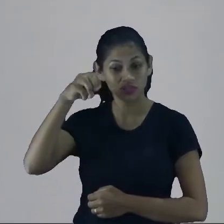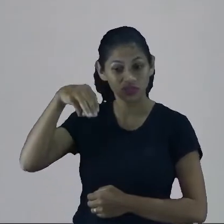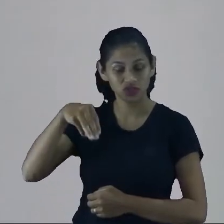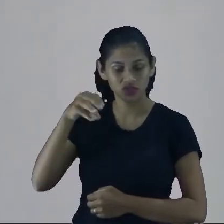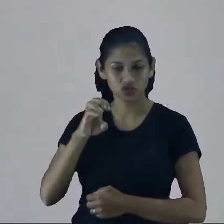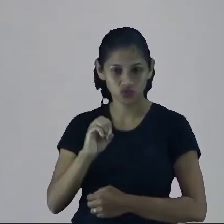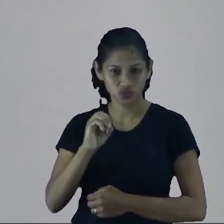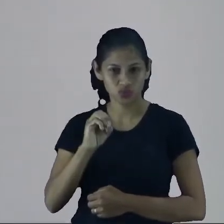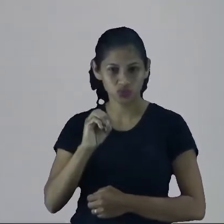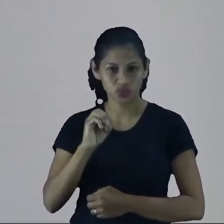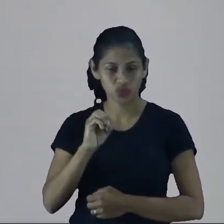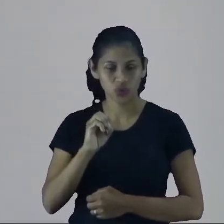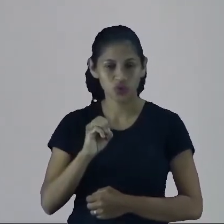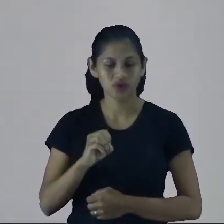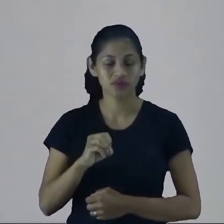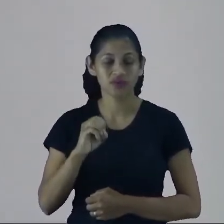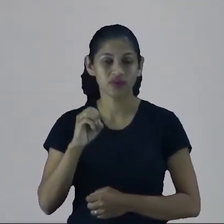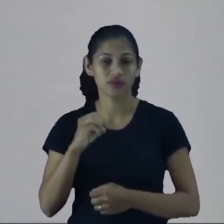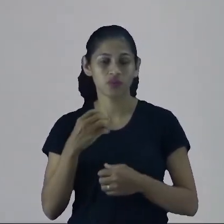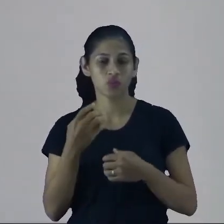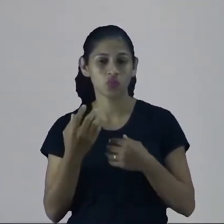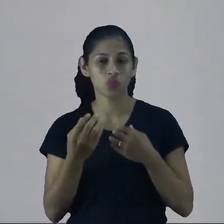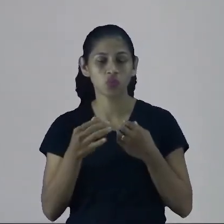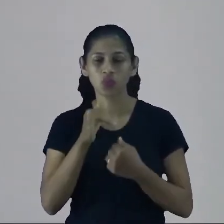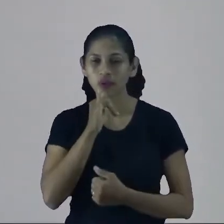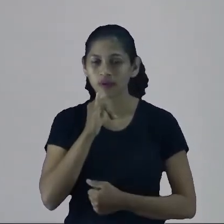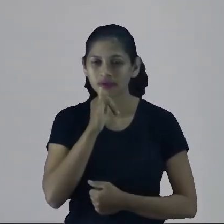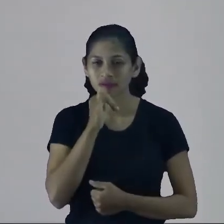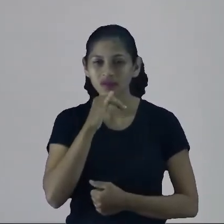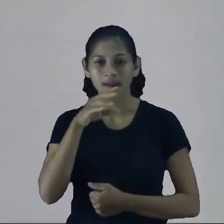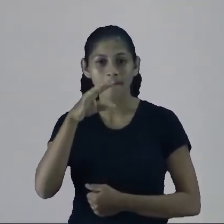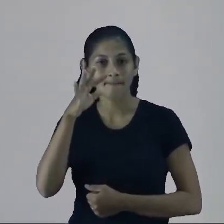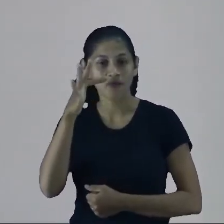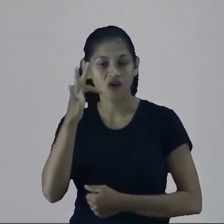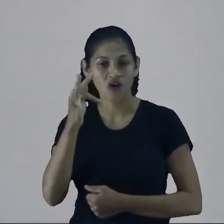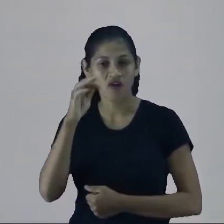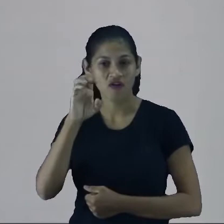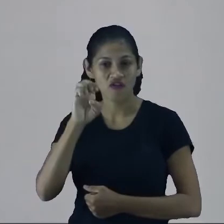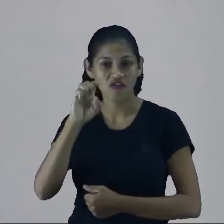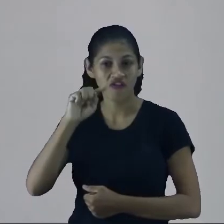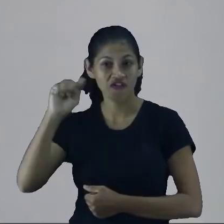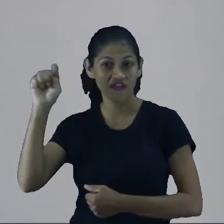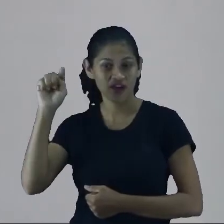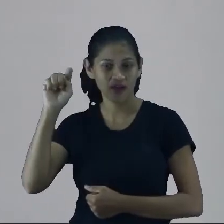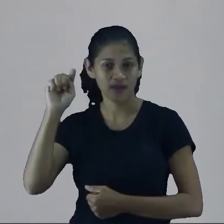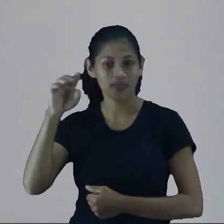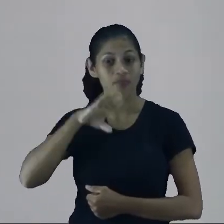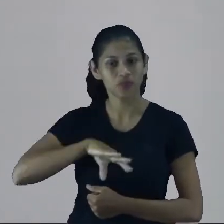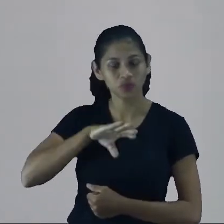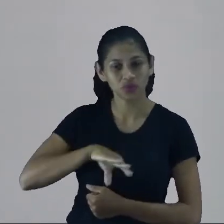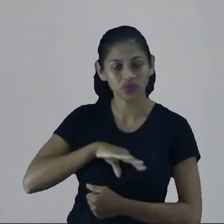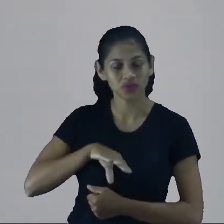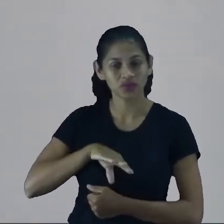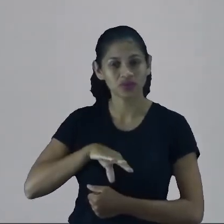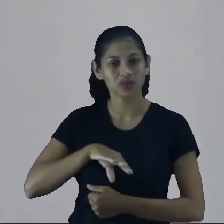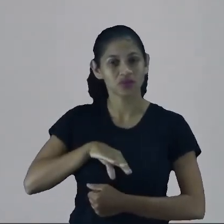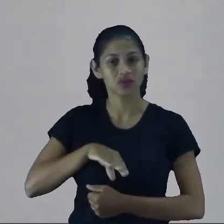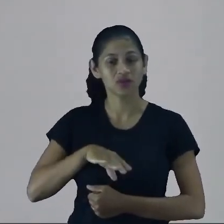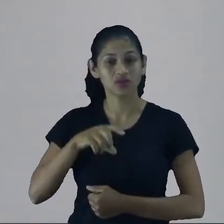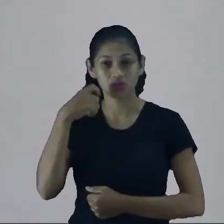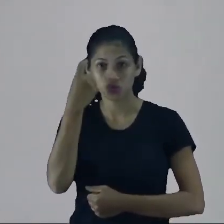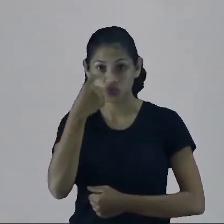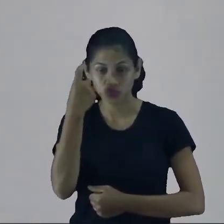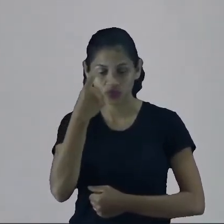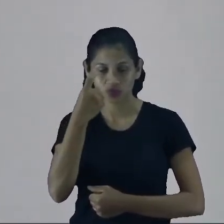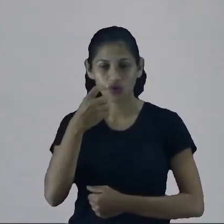acento na língua espanhola, porque é escrito com acento na língua portuguesa, mas na língua espanhola não é. Então, quando eu faço isso na língua espanhola, eu estou cometendo o